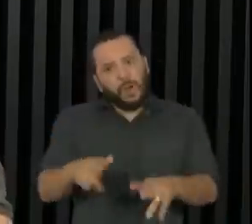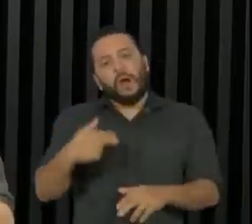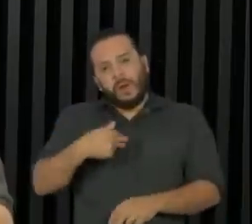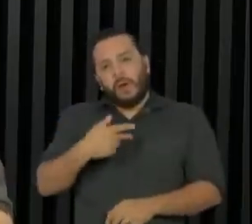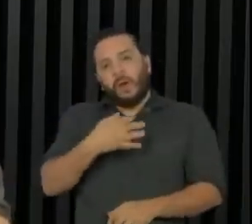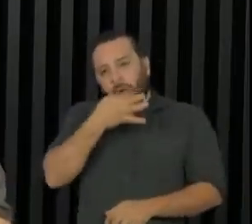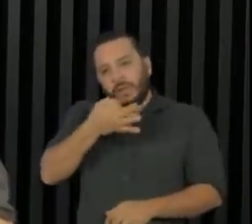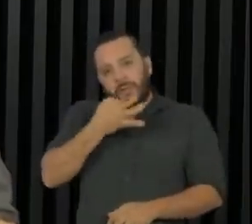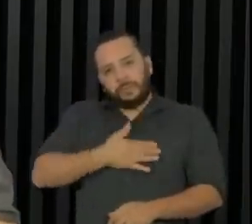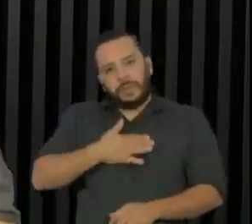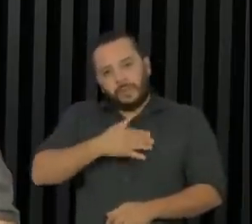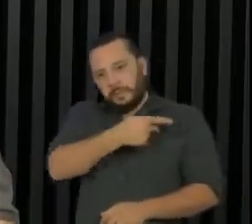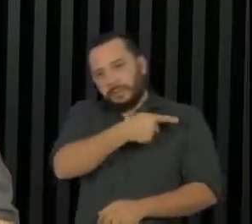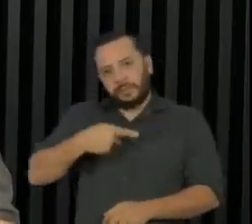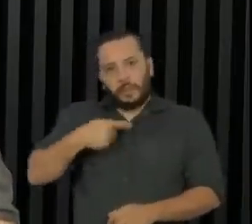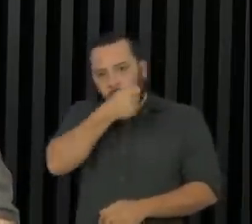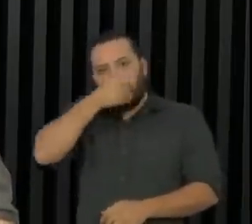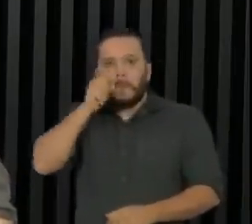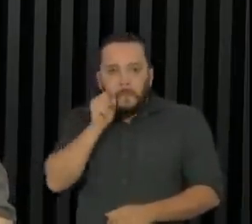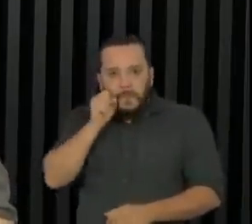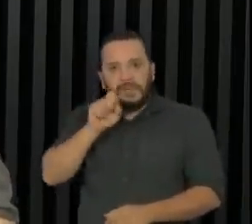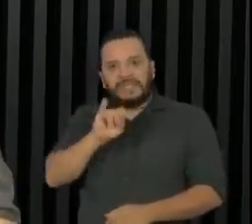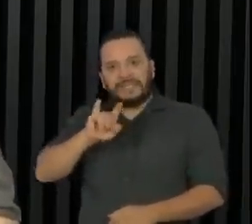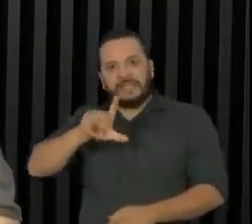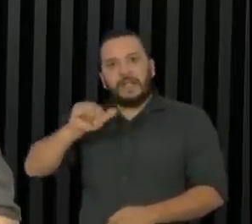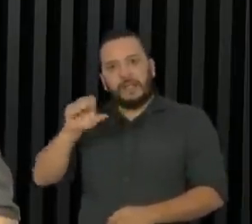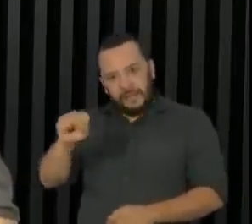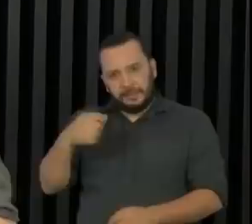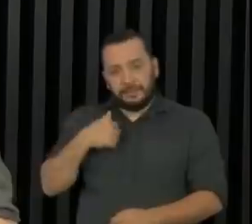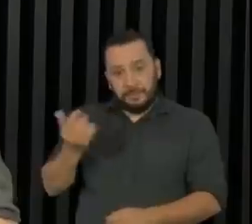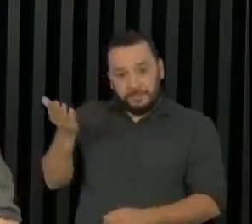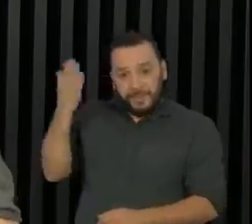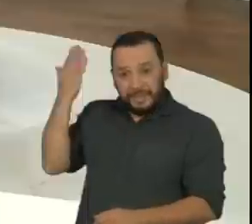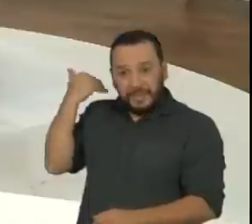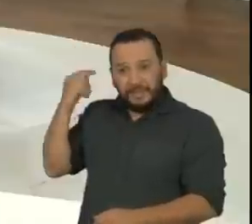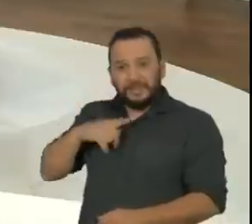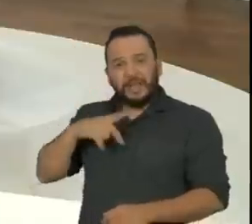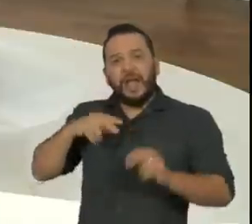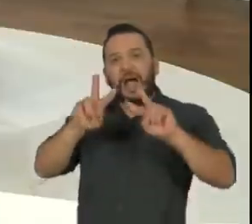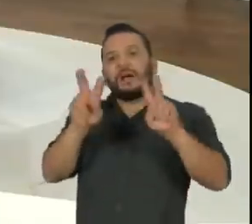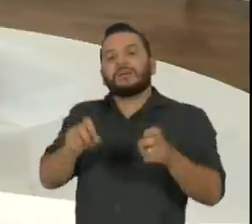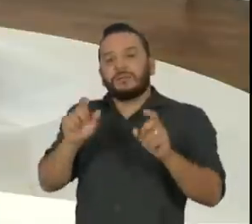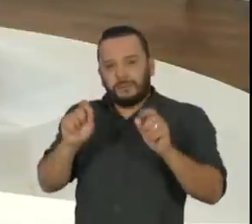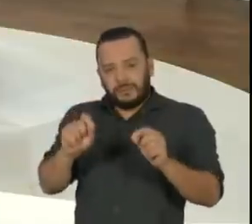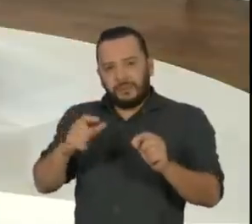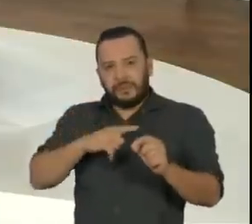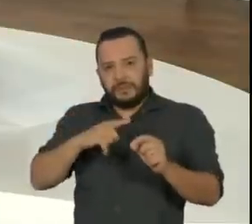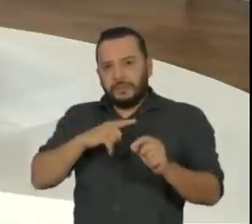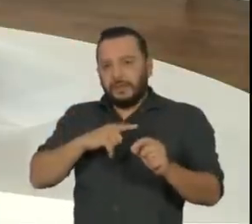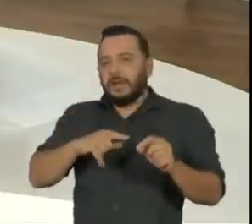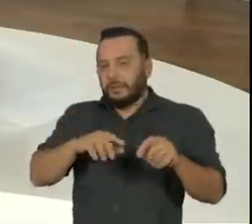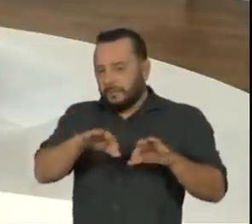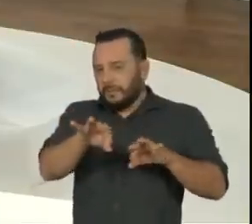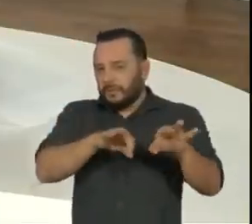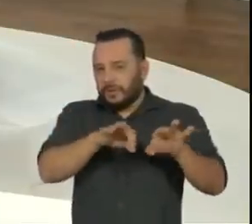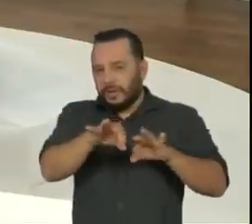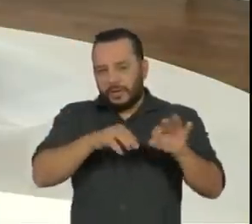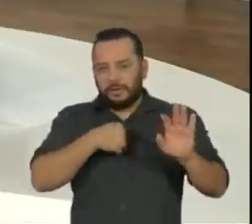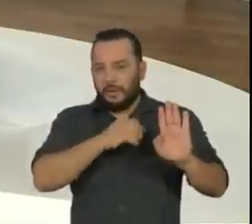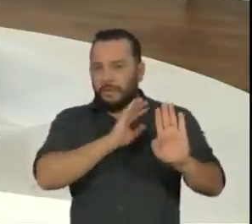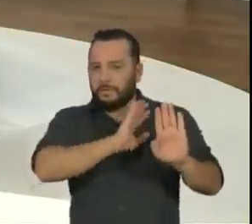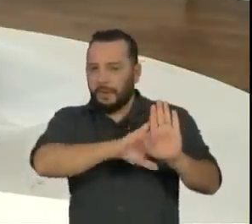Malafaia. Quando eu dei essa entrevista, estava muito quente naquela época o assunto sobre um plano pelos bastidores